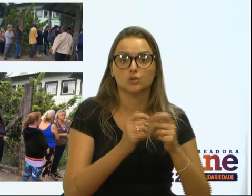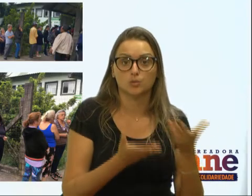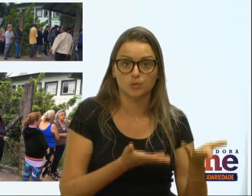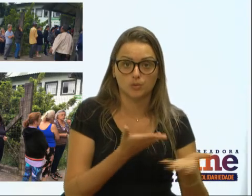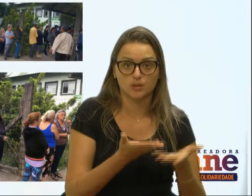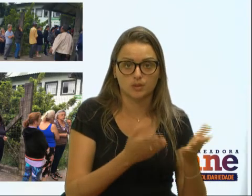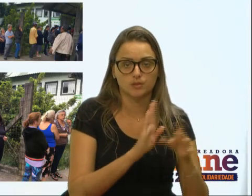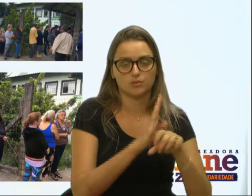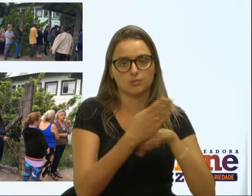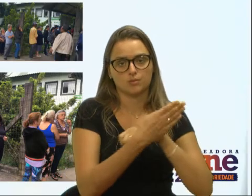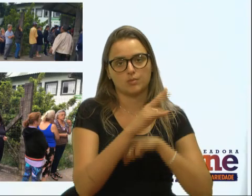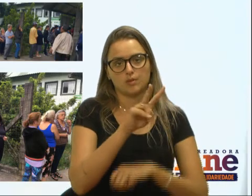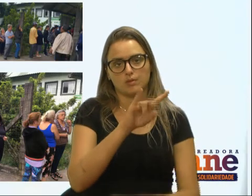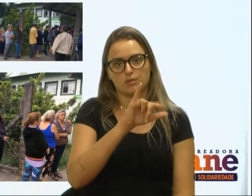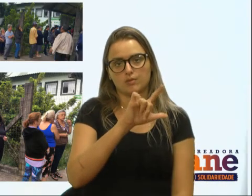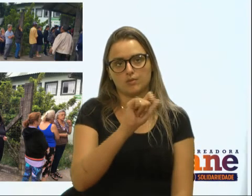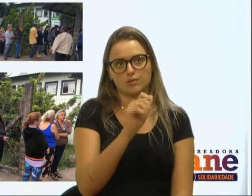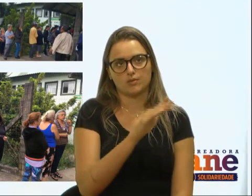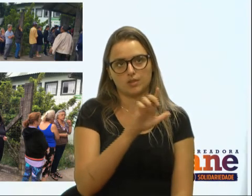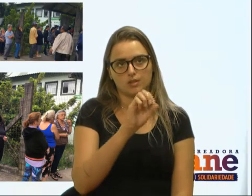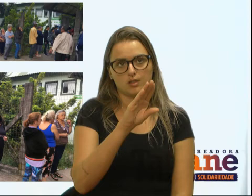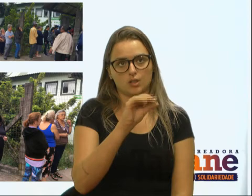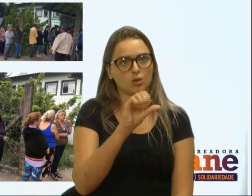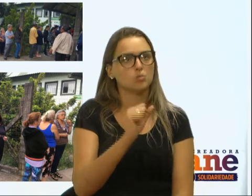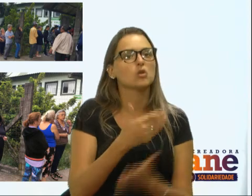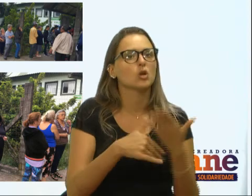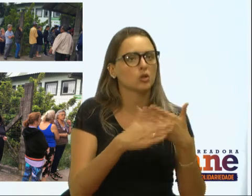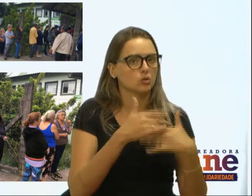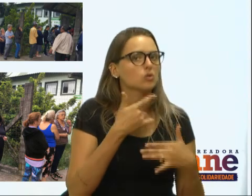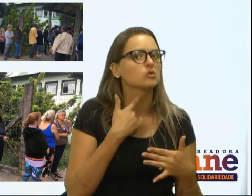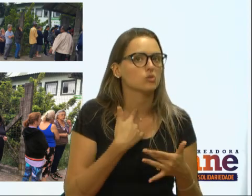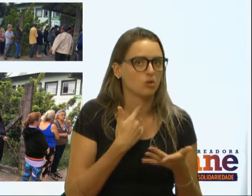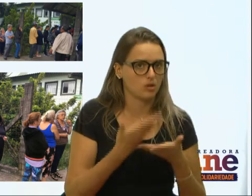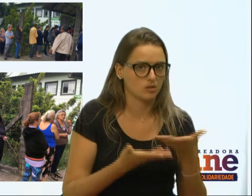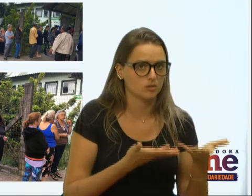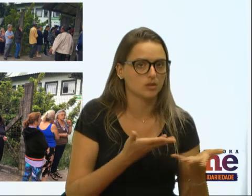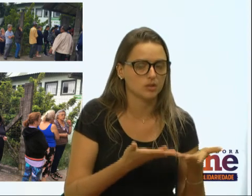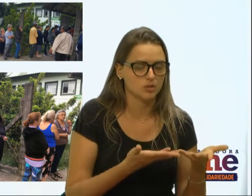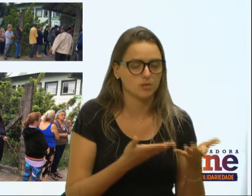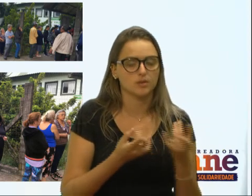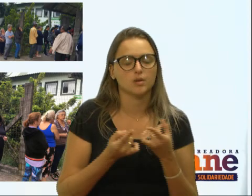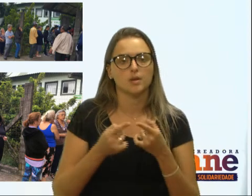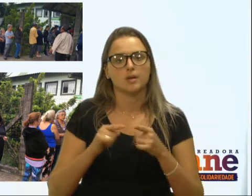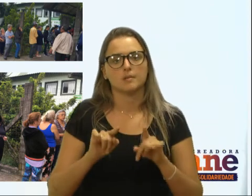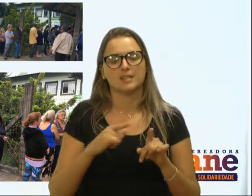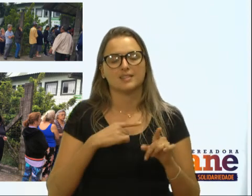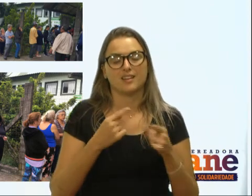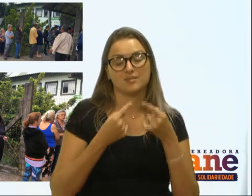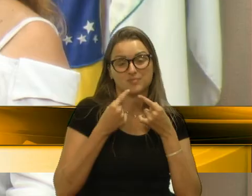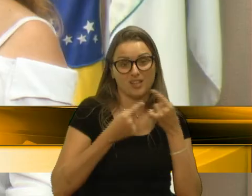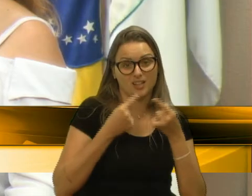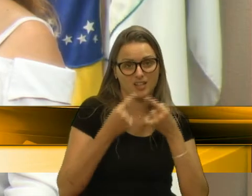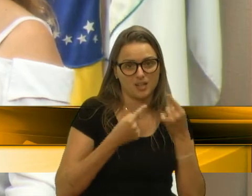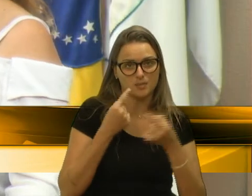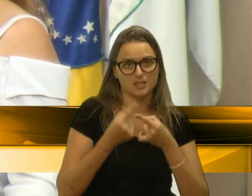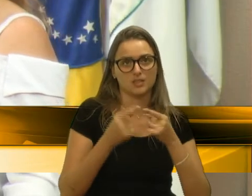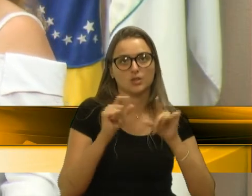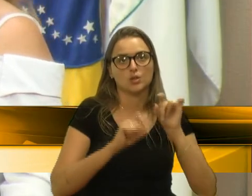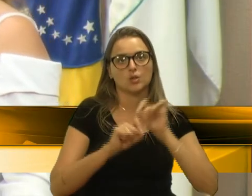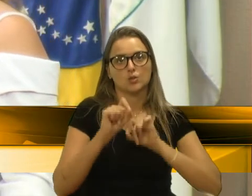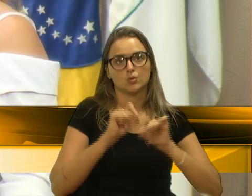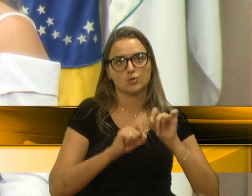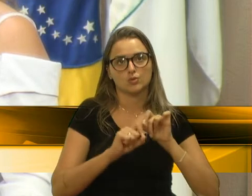no Vila Lobos, também as pessoas demonstraram estar satisfeitas, muito embora uma grande queixa com relação a bancos,